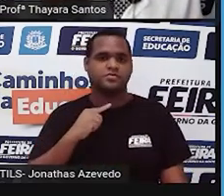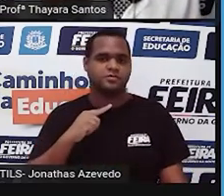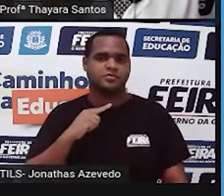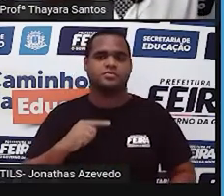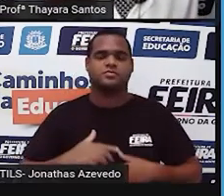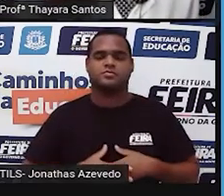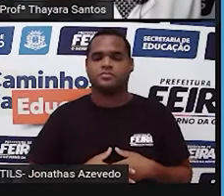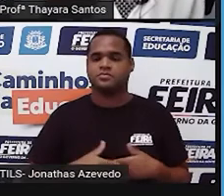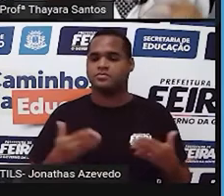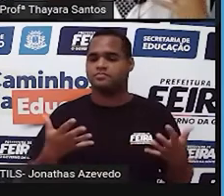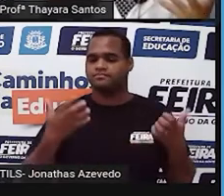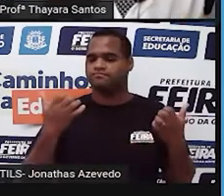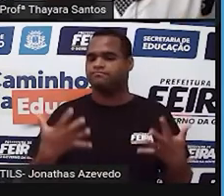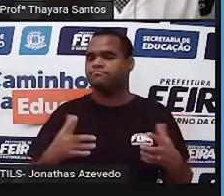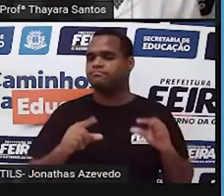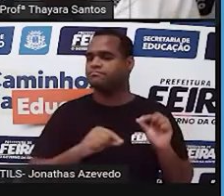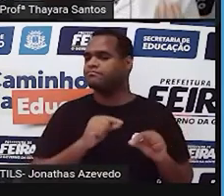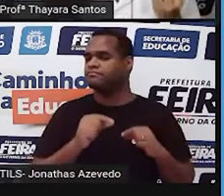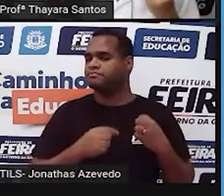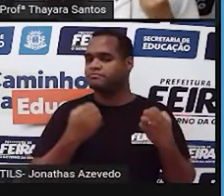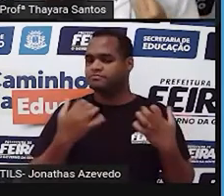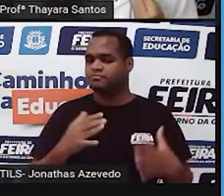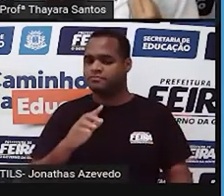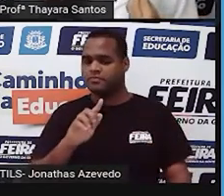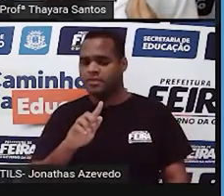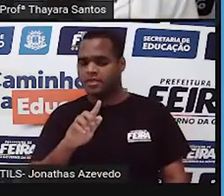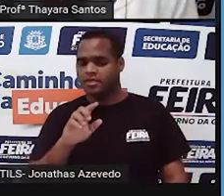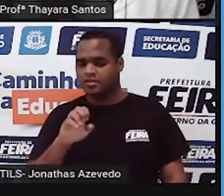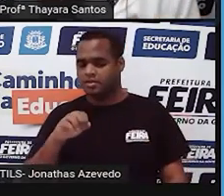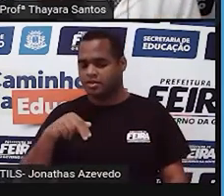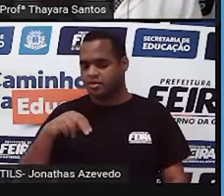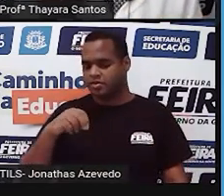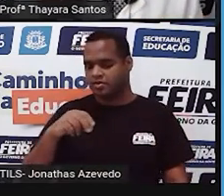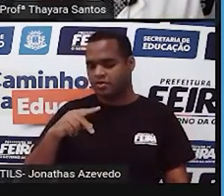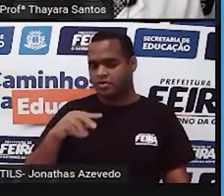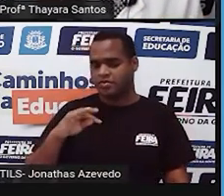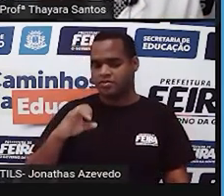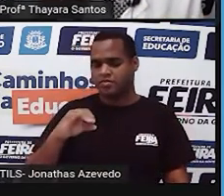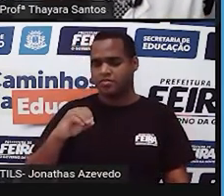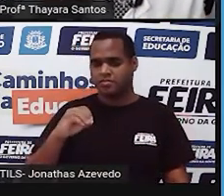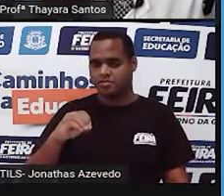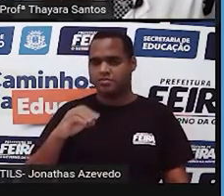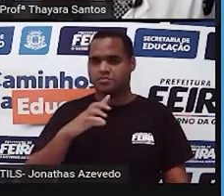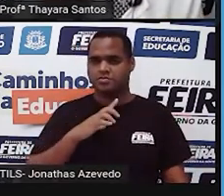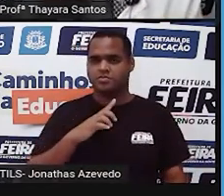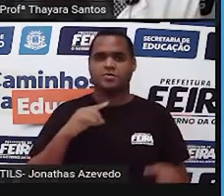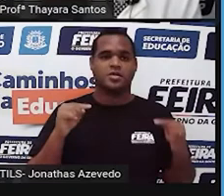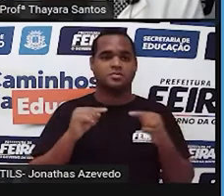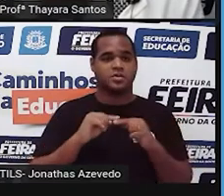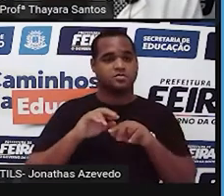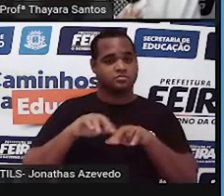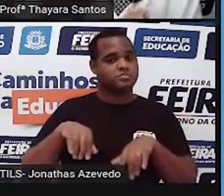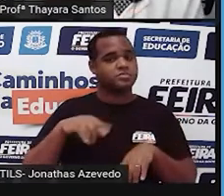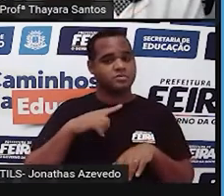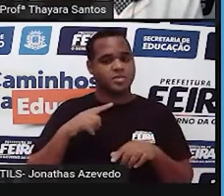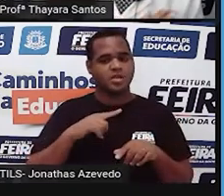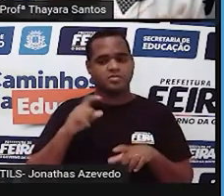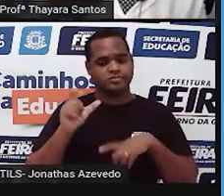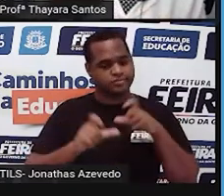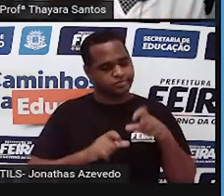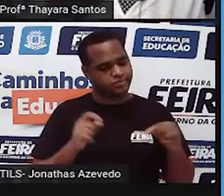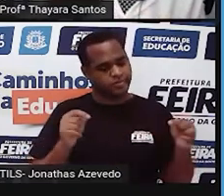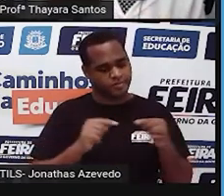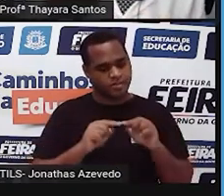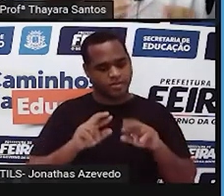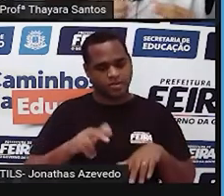Agora, vamos ver o que é o genótipo. Como o nome já está dizendo, genótipo é o conjunto das características genéticas de um